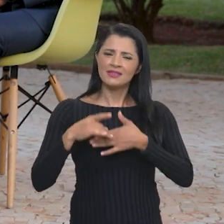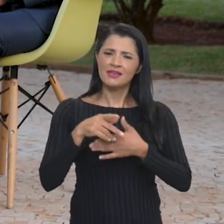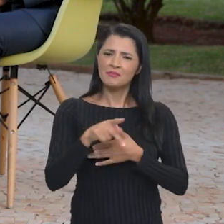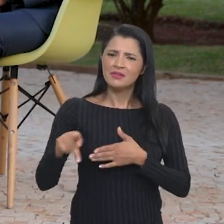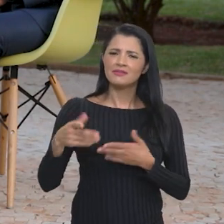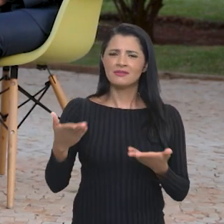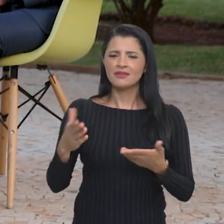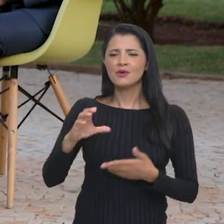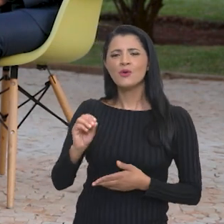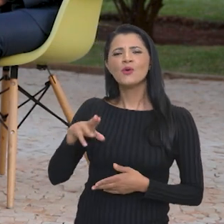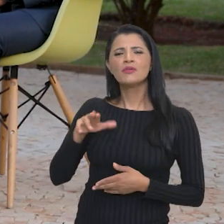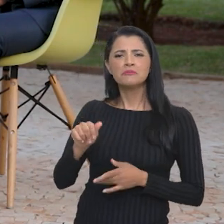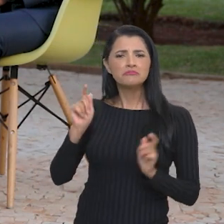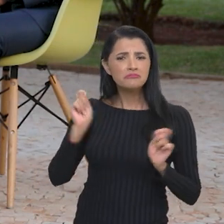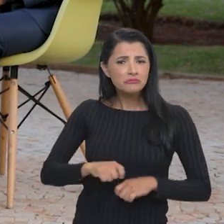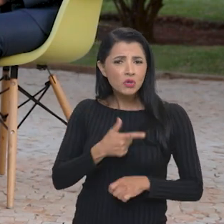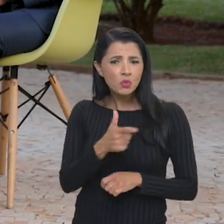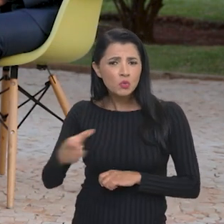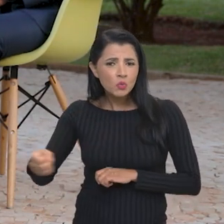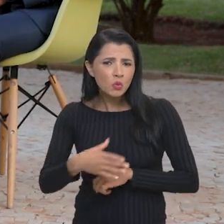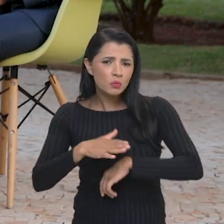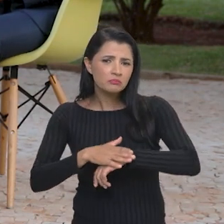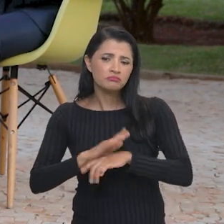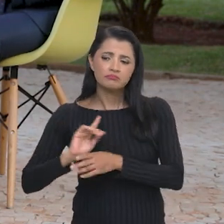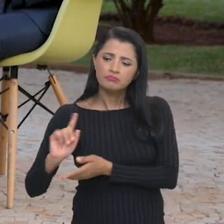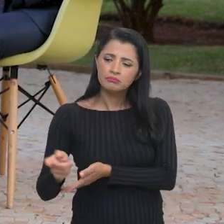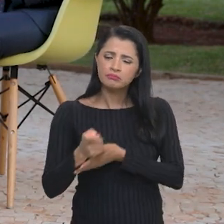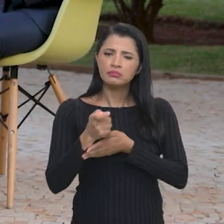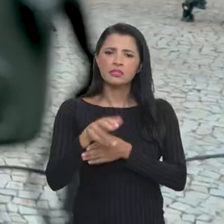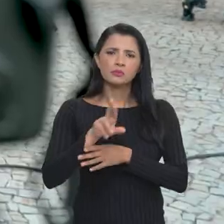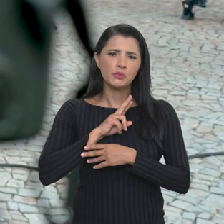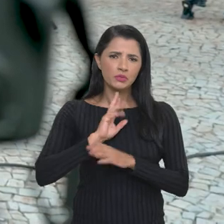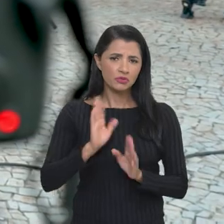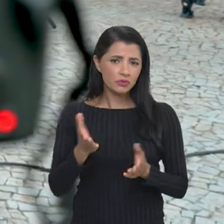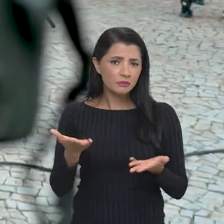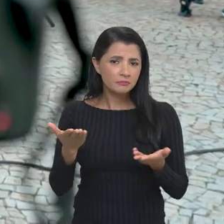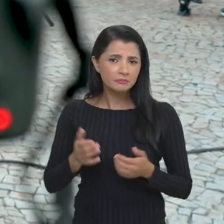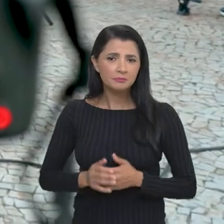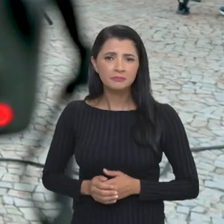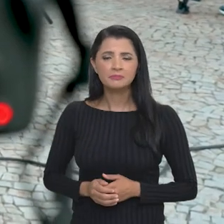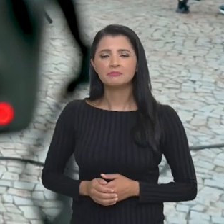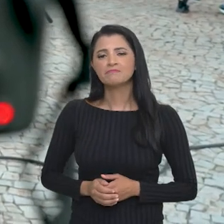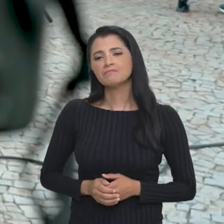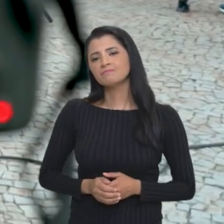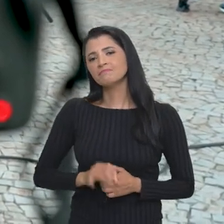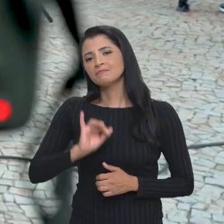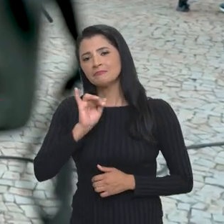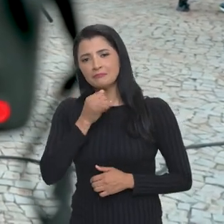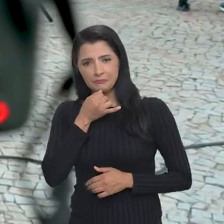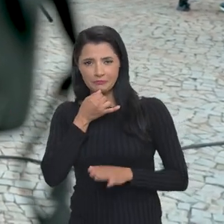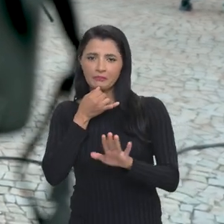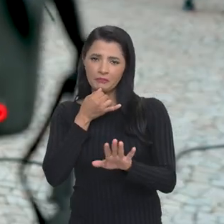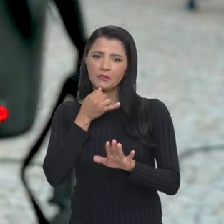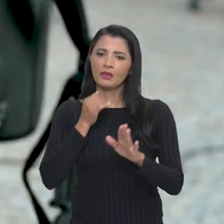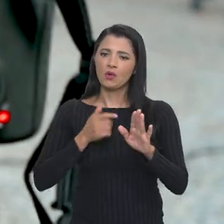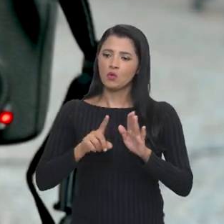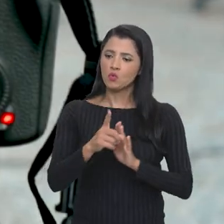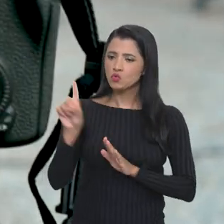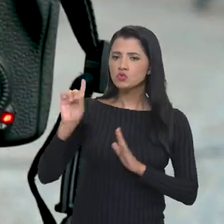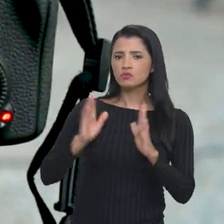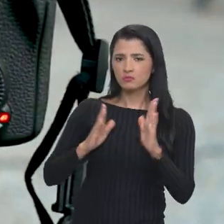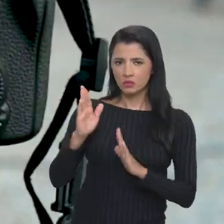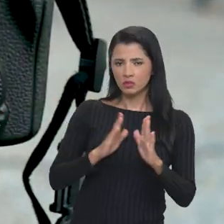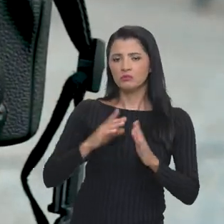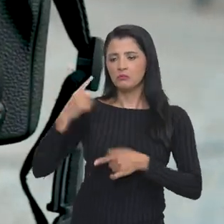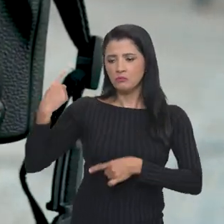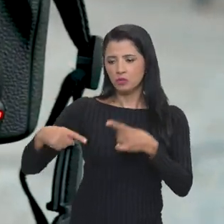começar a colher os resultados esperados? Infelizmente, no último período, muitas políticas públicas que a Conab desenvolve,